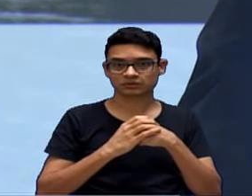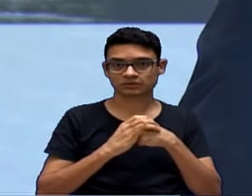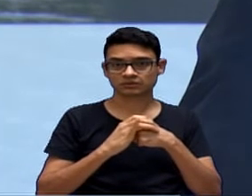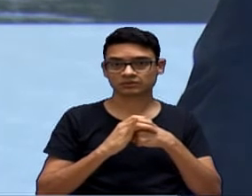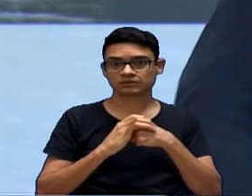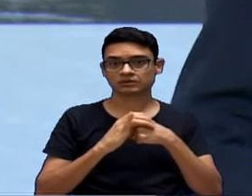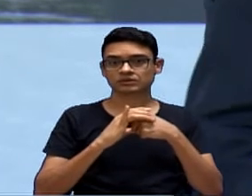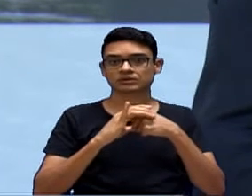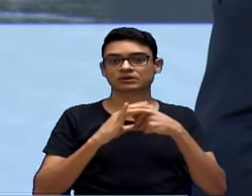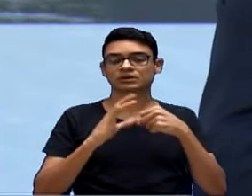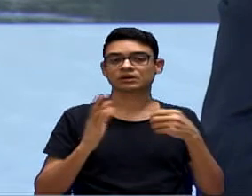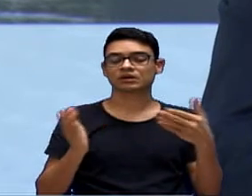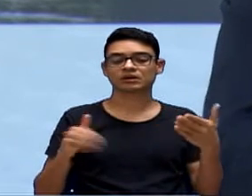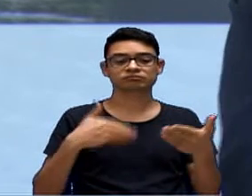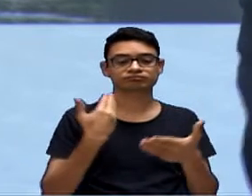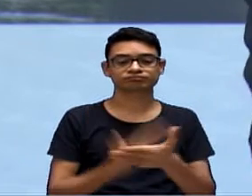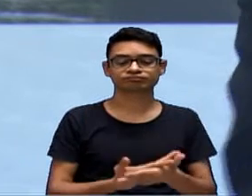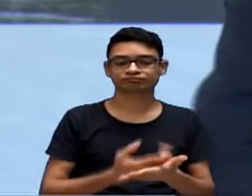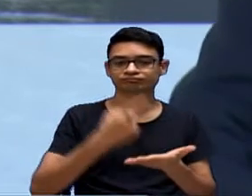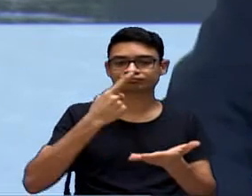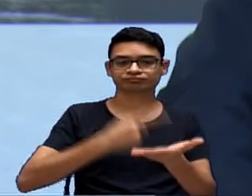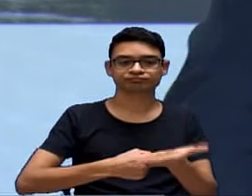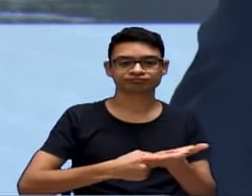prometeu não tem, então eu vou cobrar